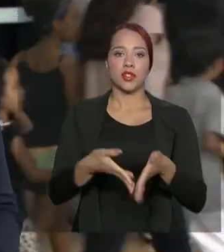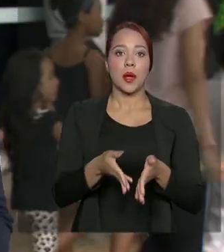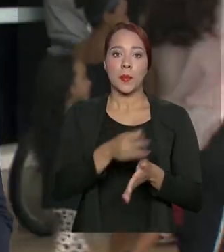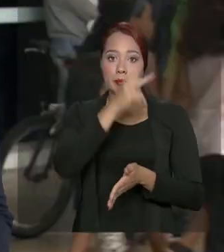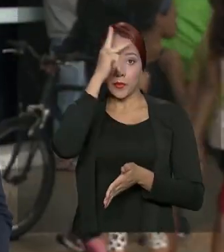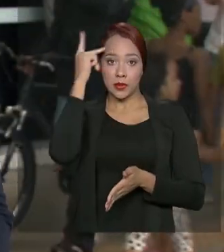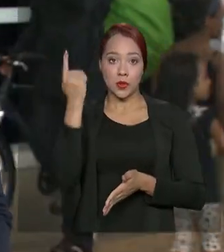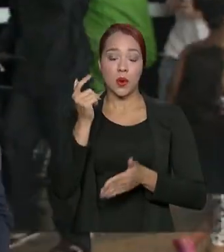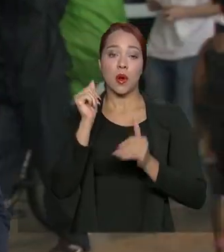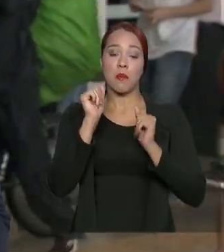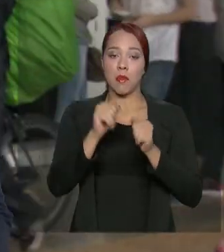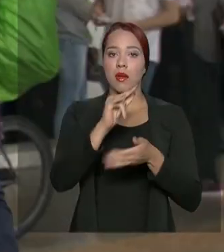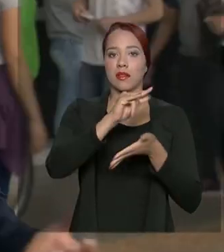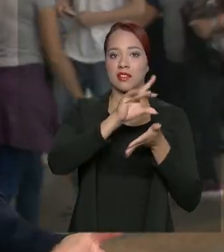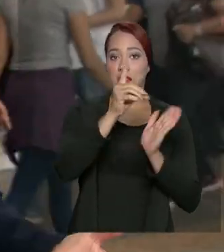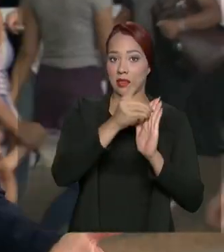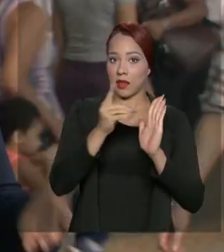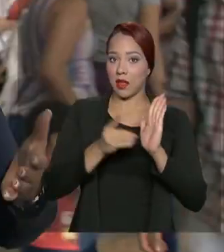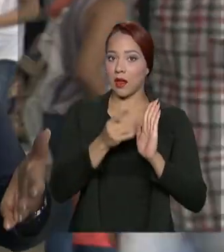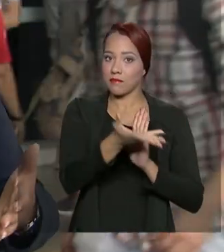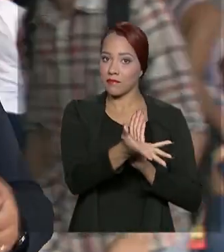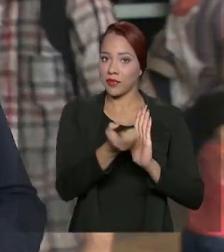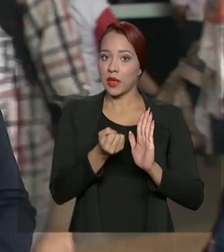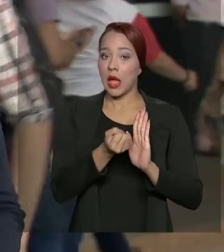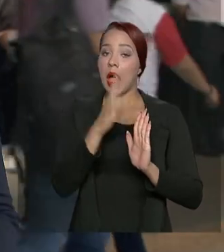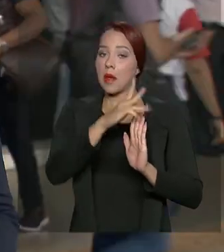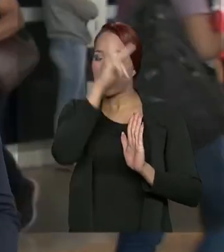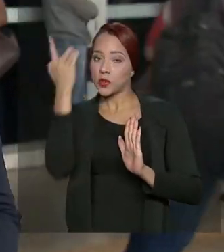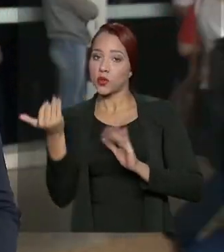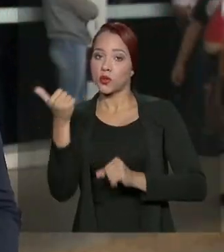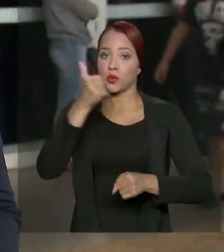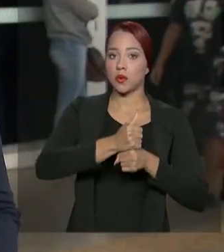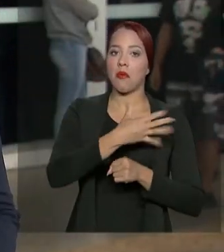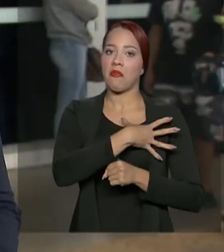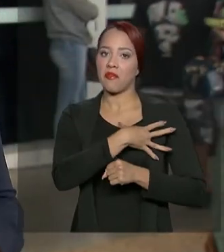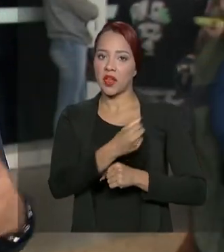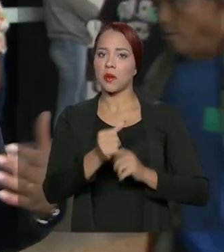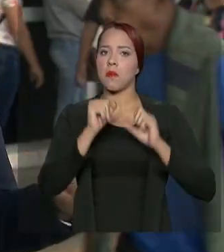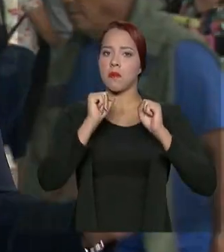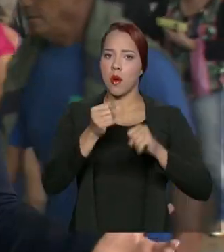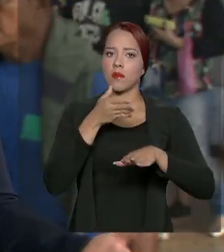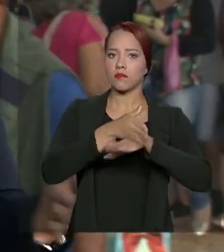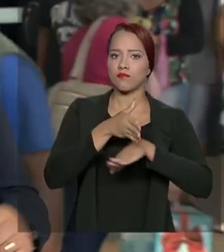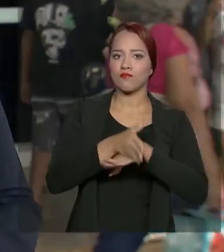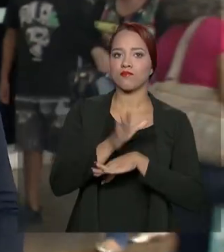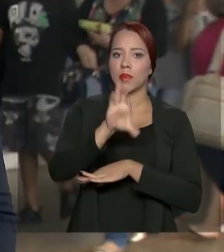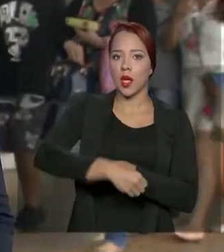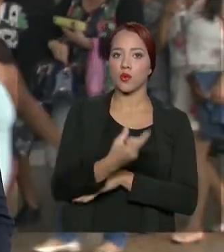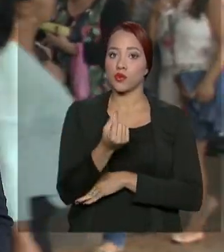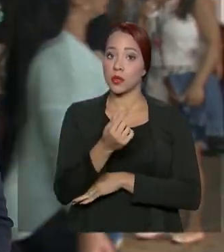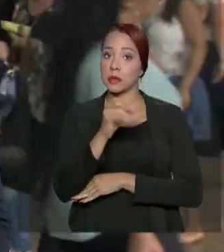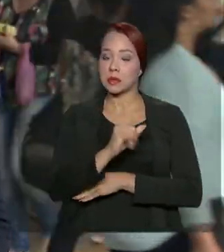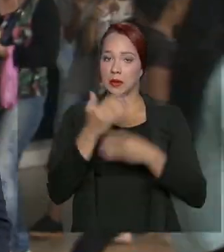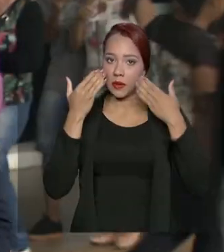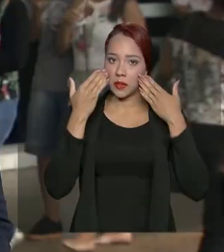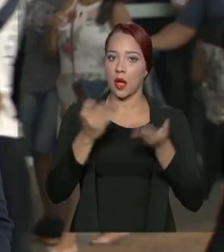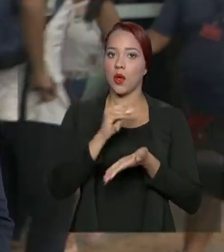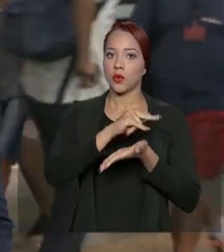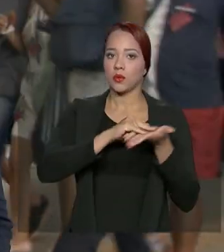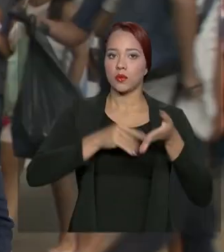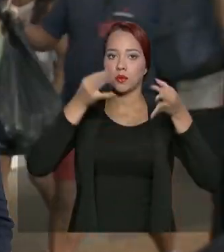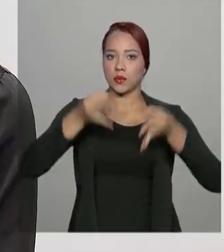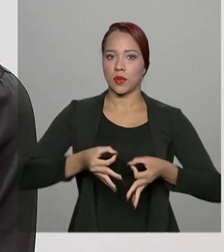fácil o saque com declaração. Assim, herdeiros e sucessores podem ter acesso ao dinheiro se apresentarem os documentos